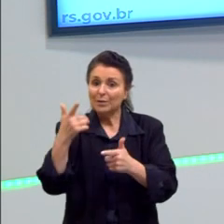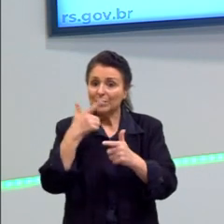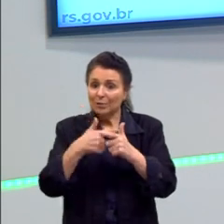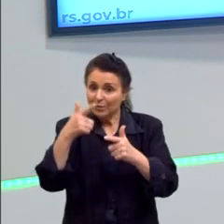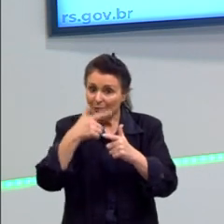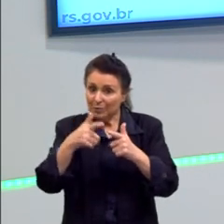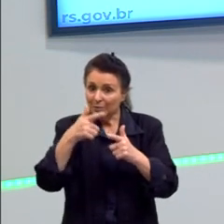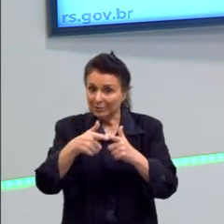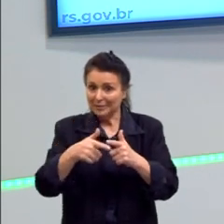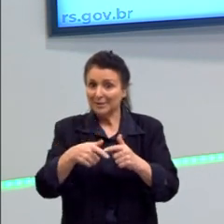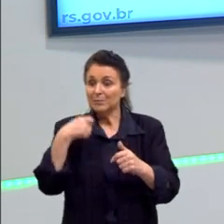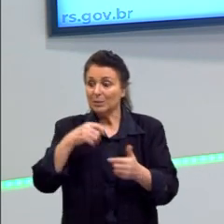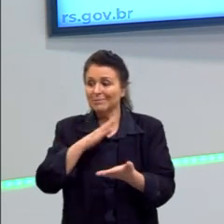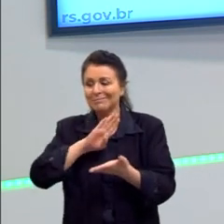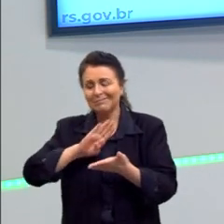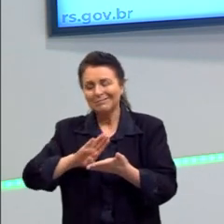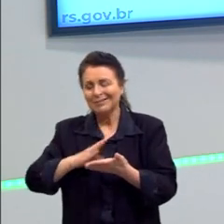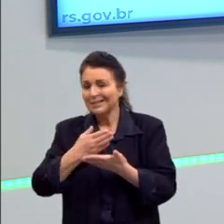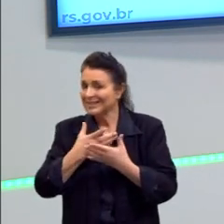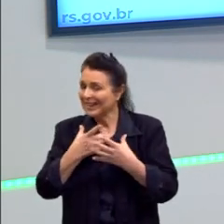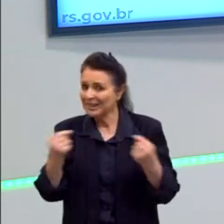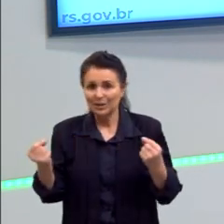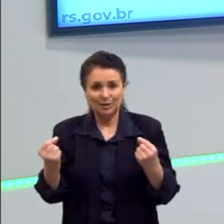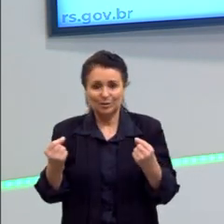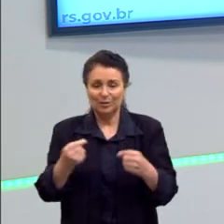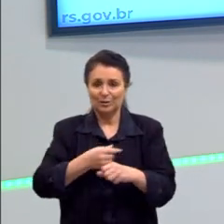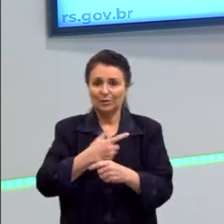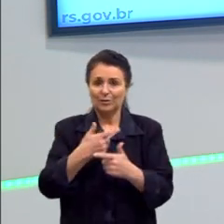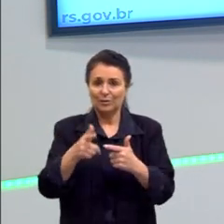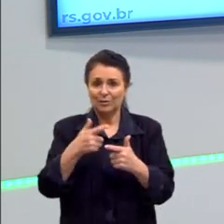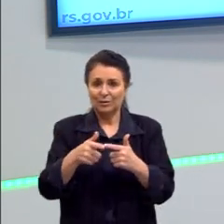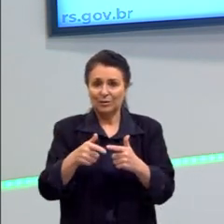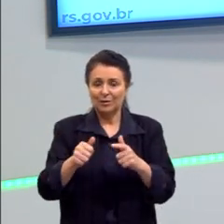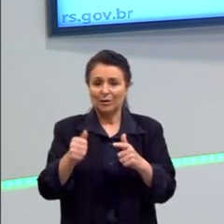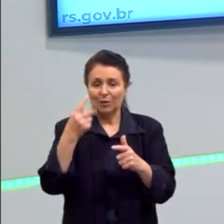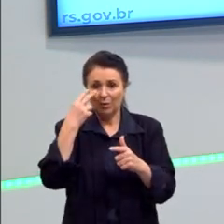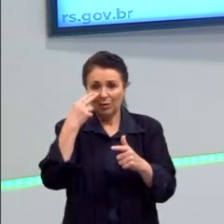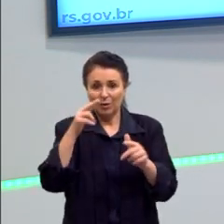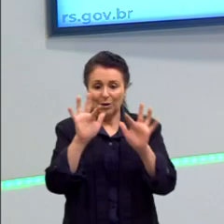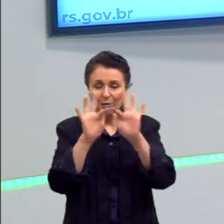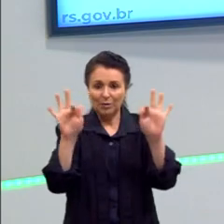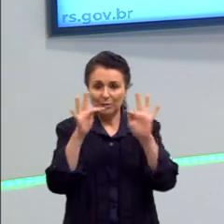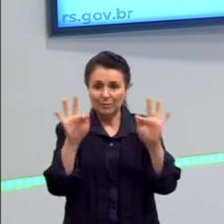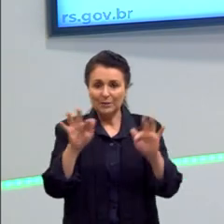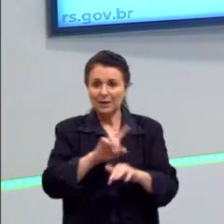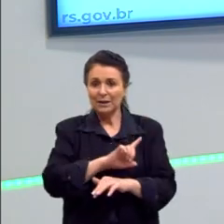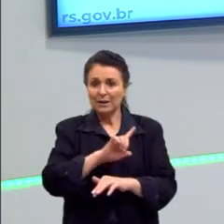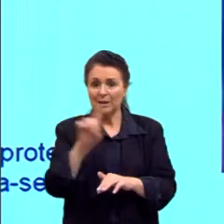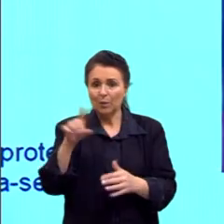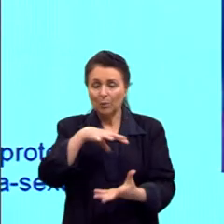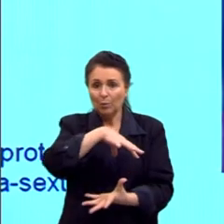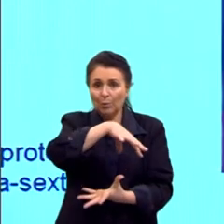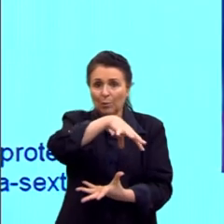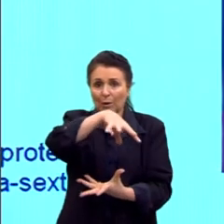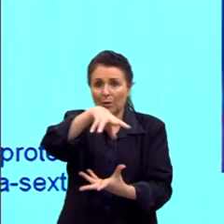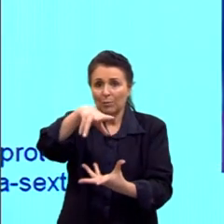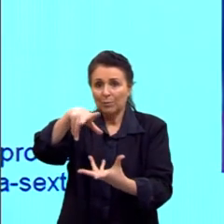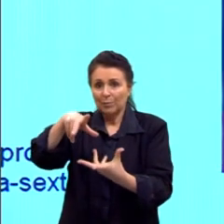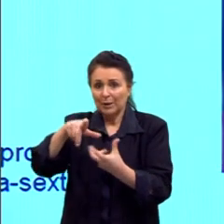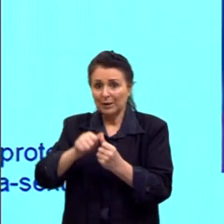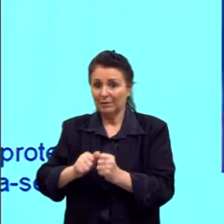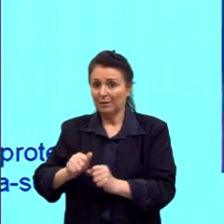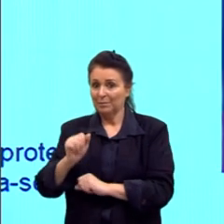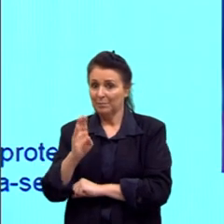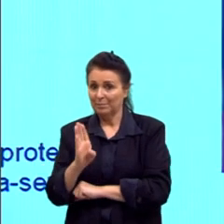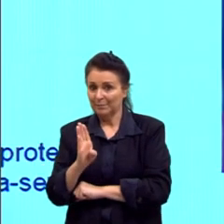desses problemas, né. Olha só, aqui o Machado fala, né, não há um planeta B, né. Nós temos